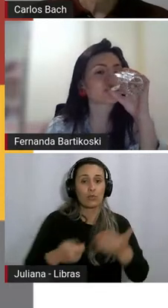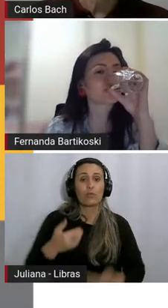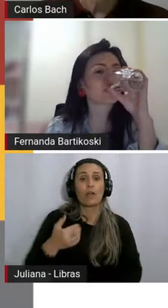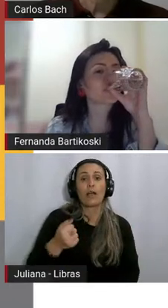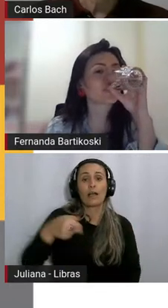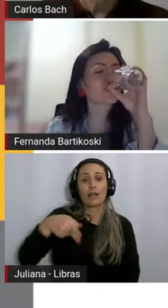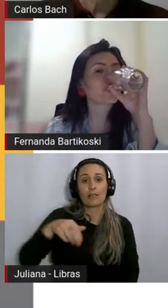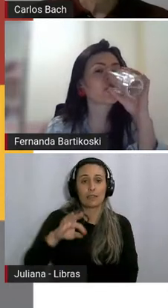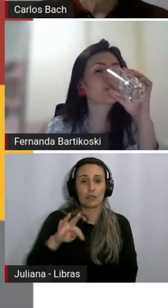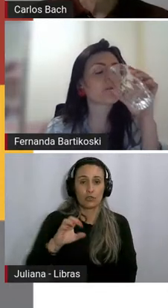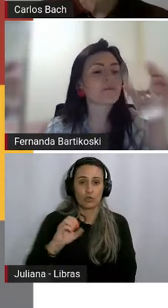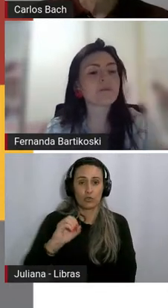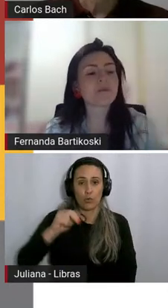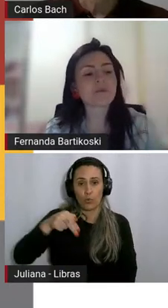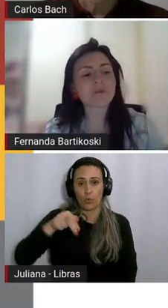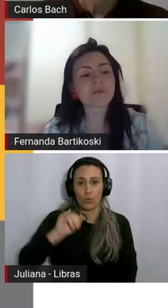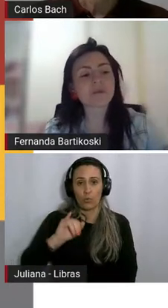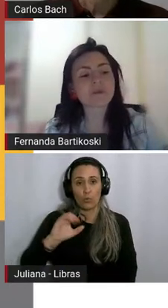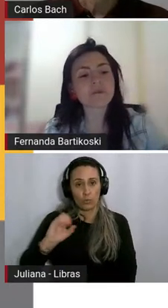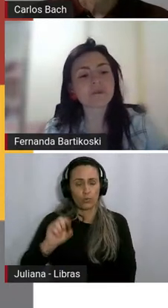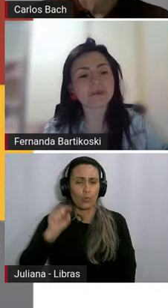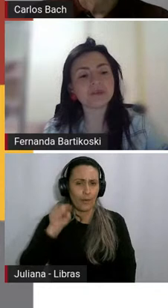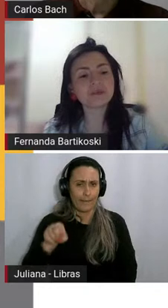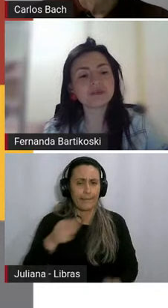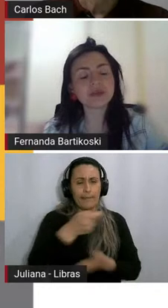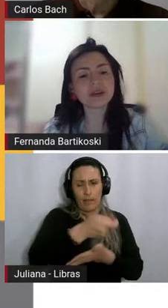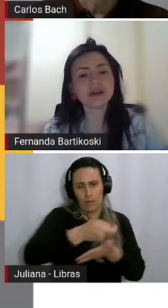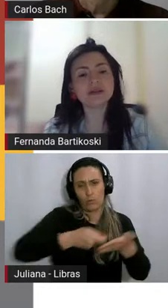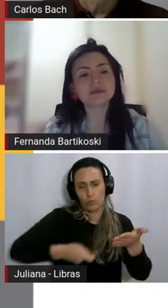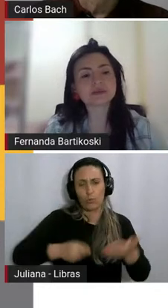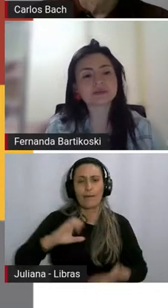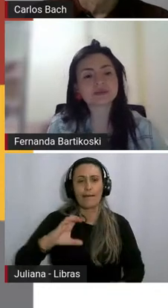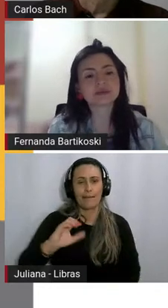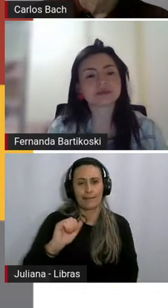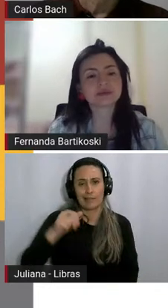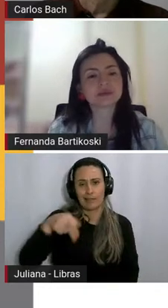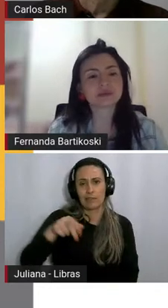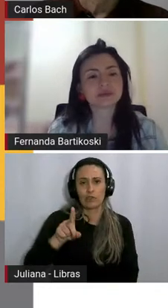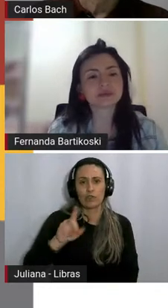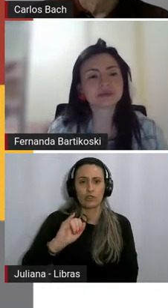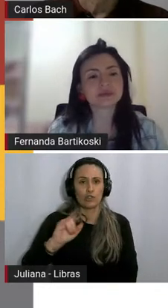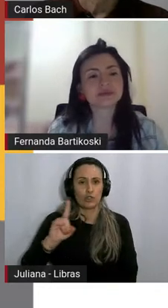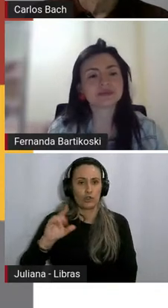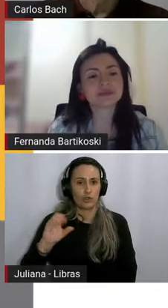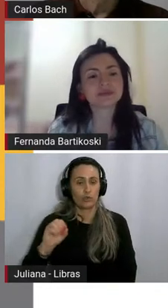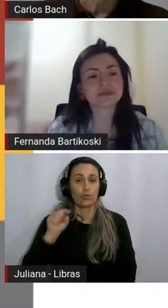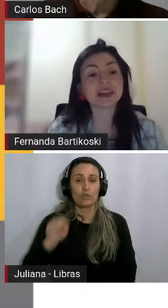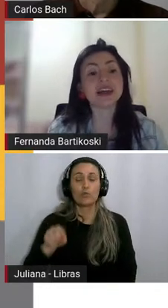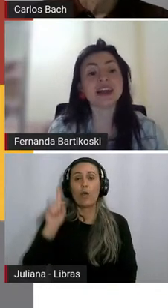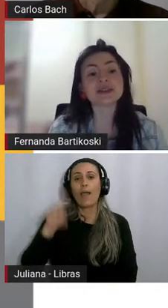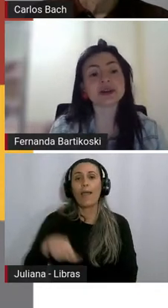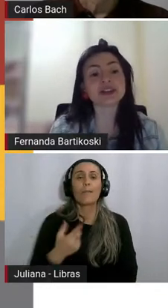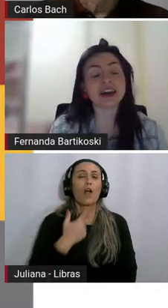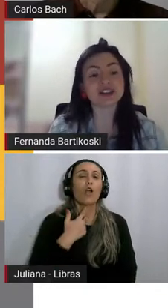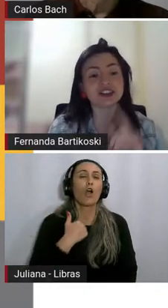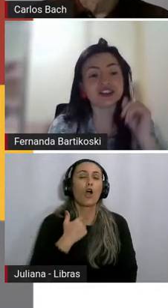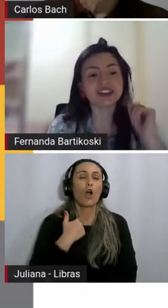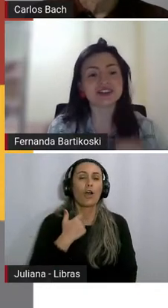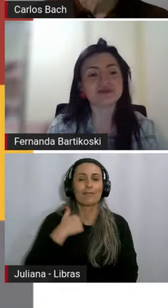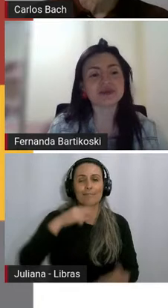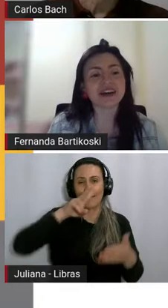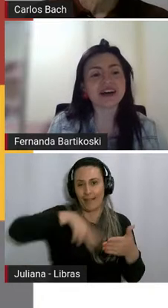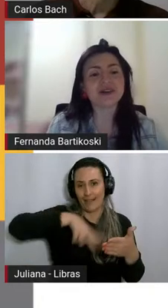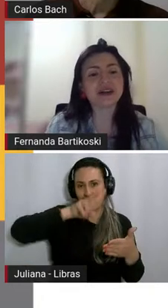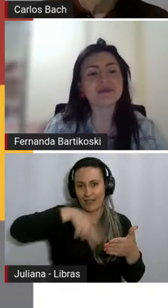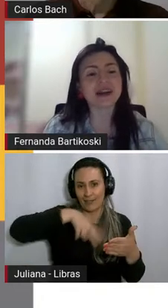Cândido, ele vai ter um texto que está num daqueles livros para gostar de ler, né, Fernanda? Isso, até a